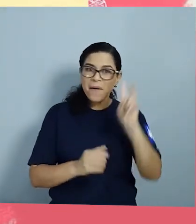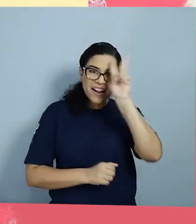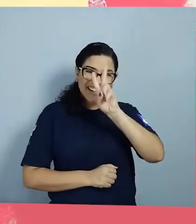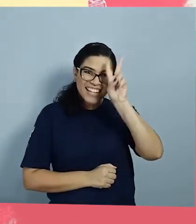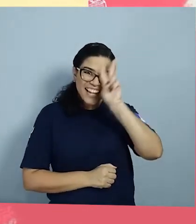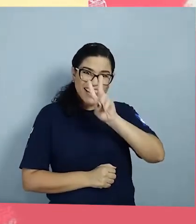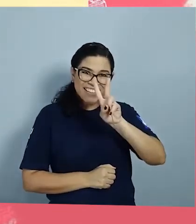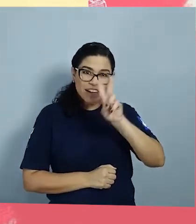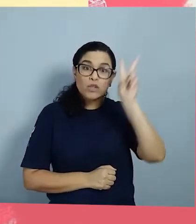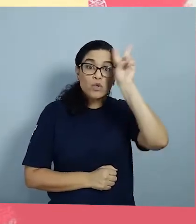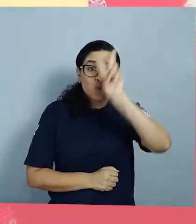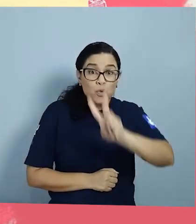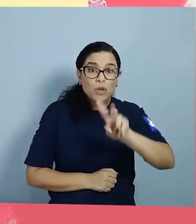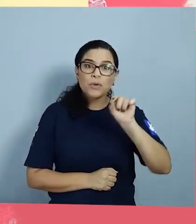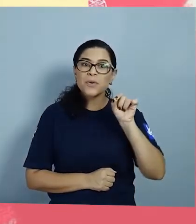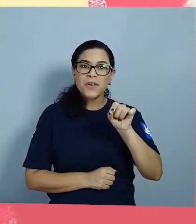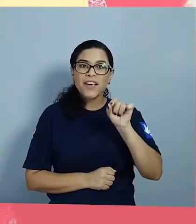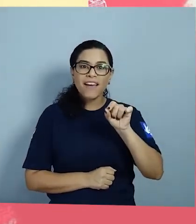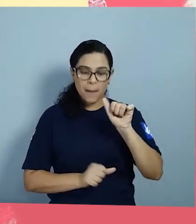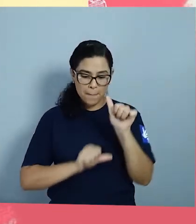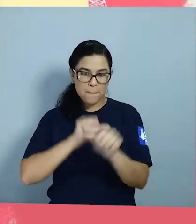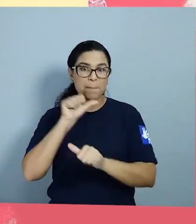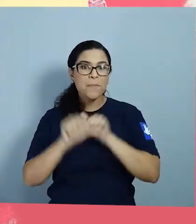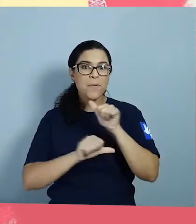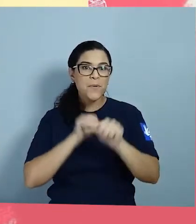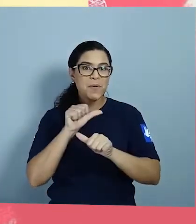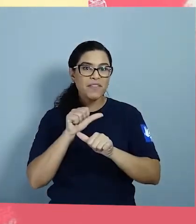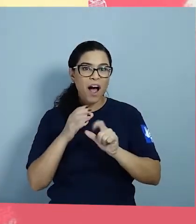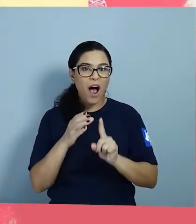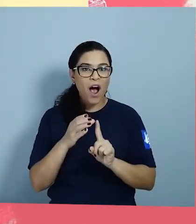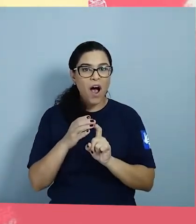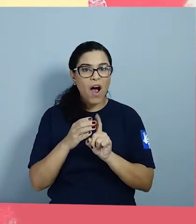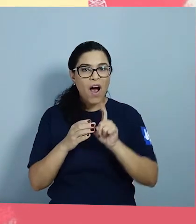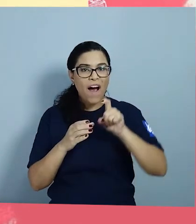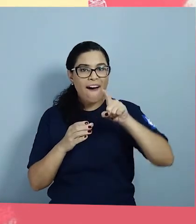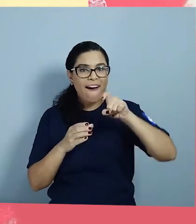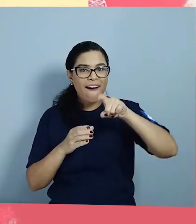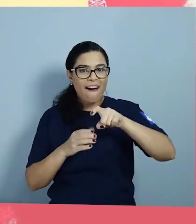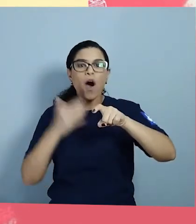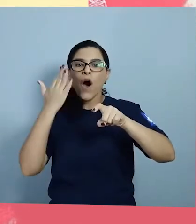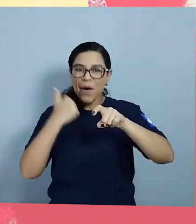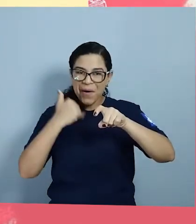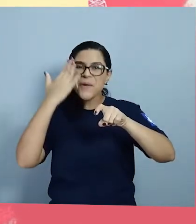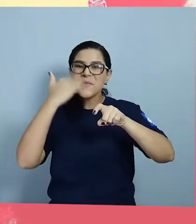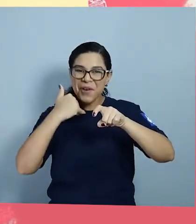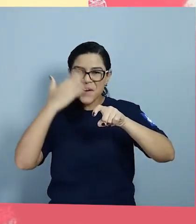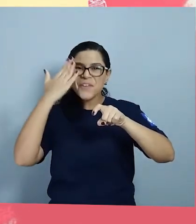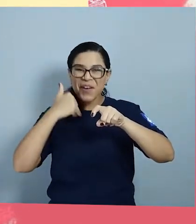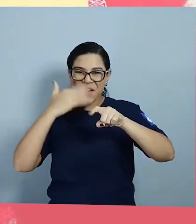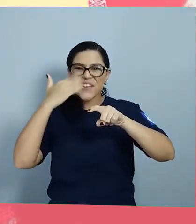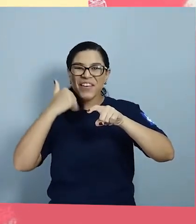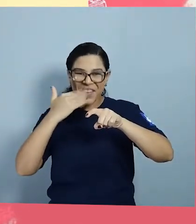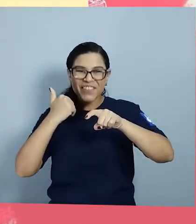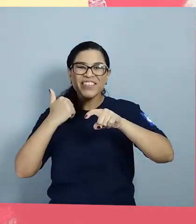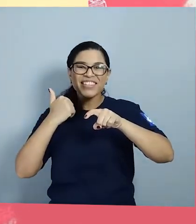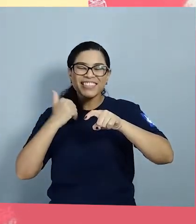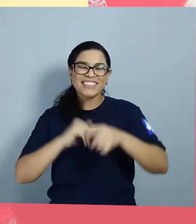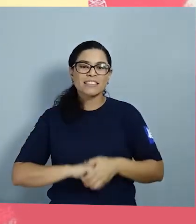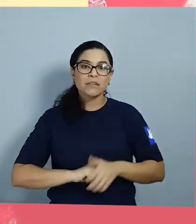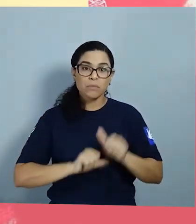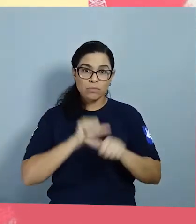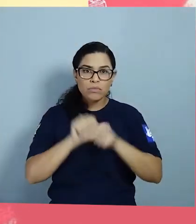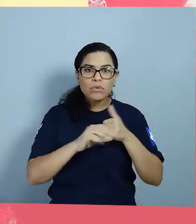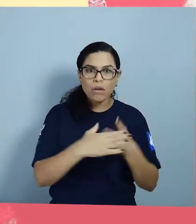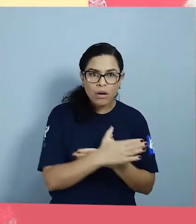Não, né? Lembra da história? Ela vira uma lagarta E ela come, come,